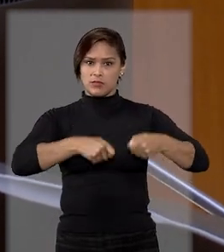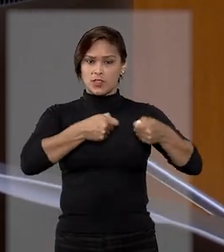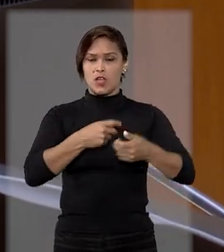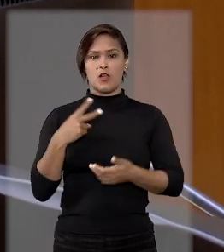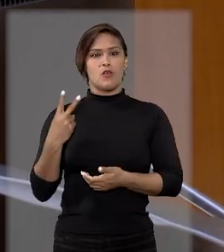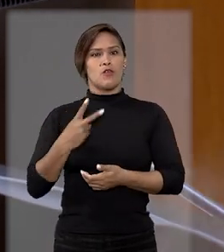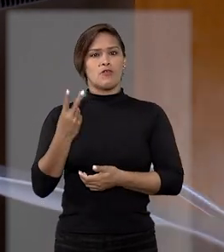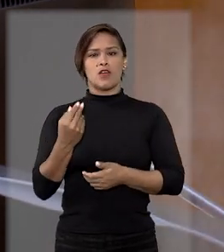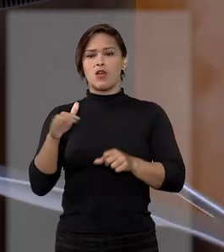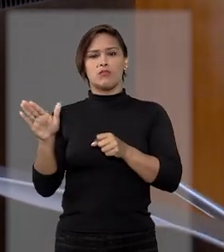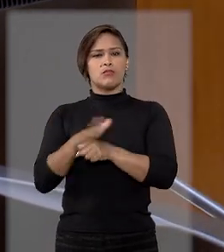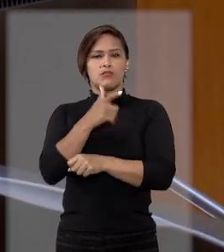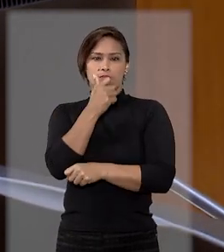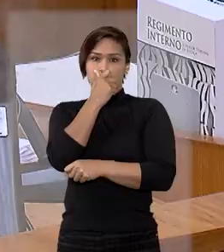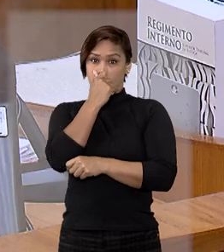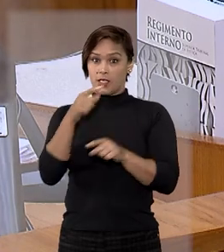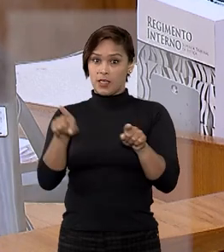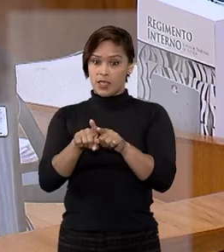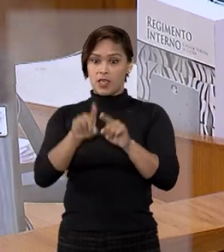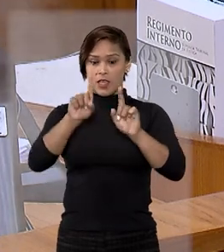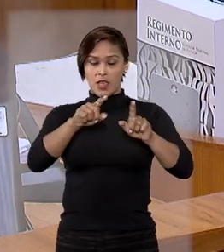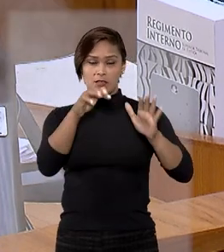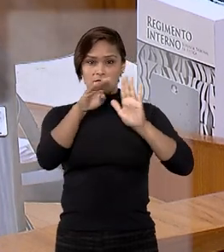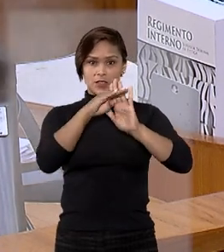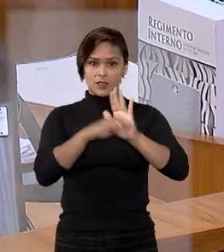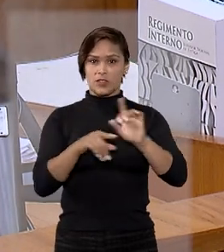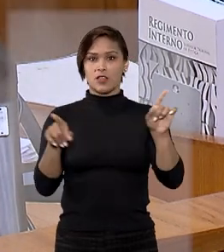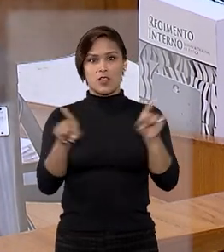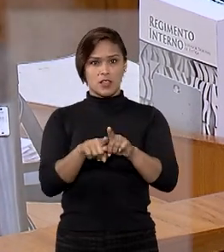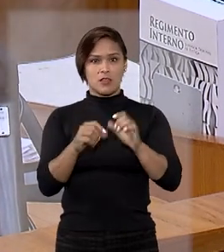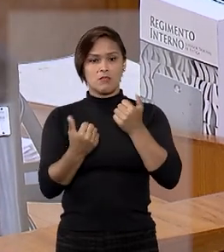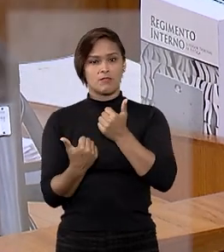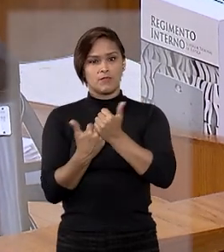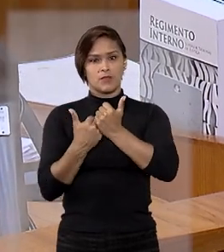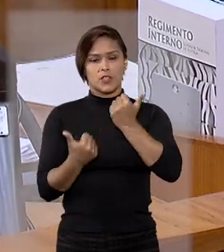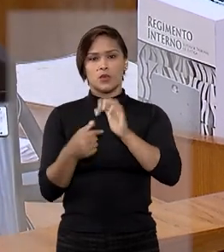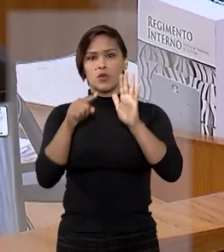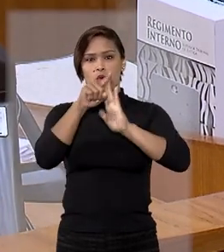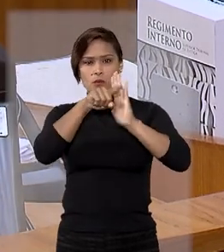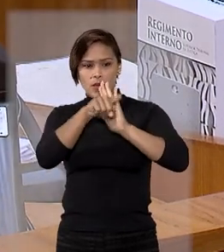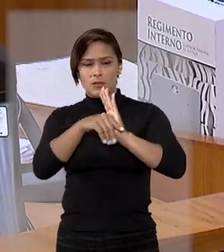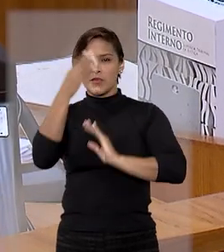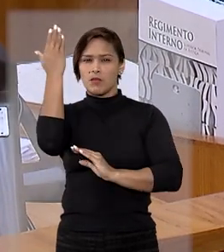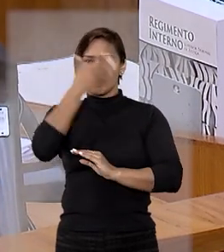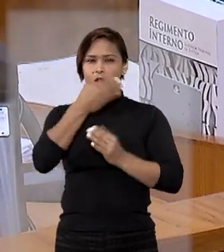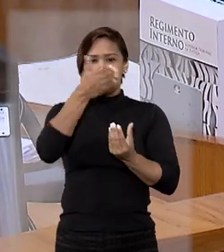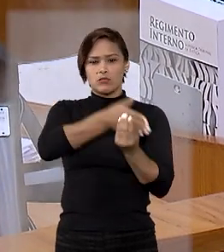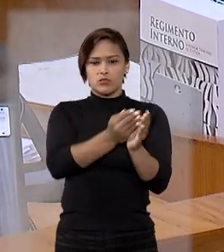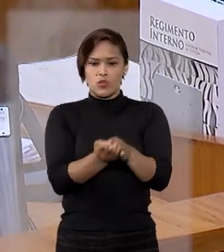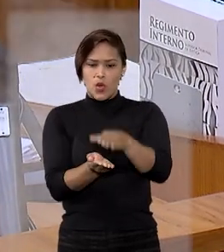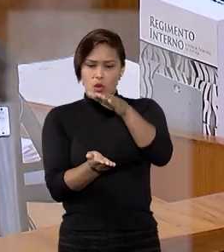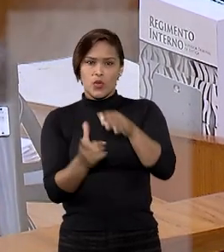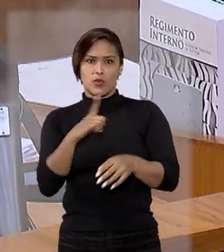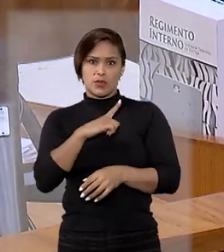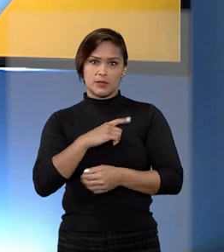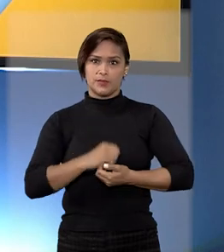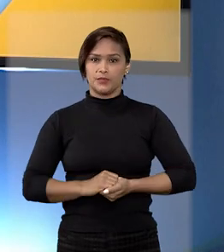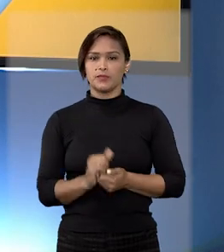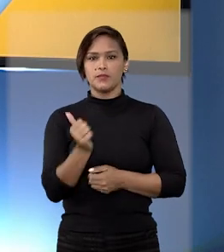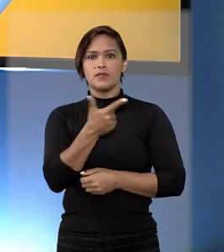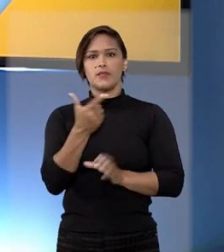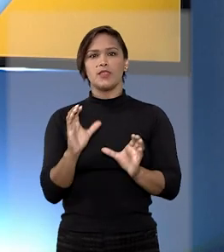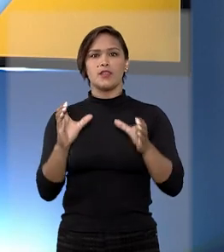defesa, o valor não é exagerado e que essa definição também se apoiou no exame das provas reunidas no processo.